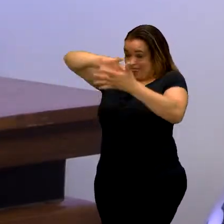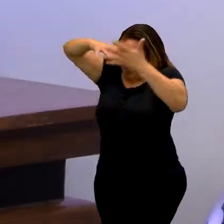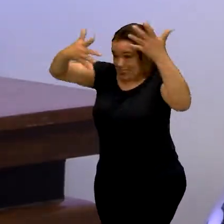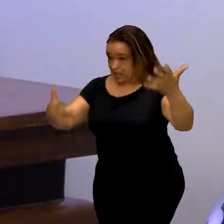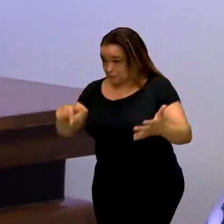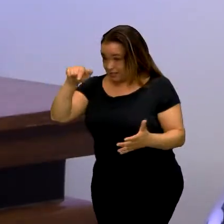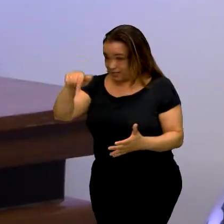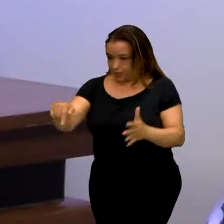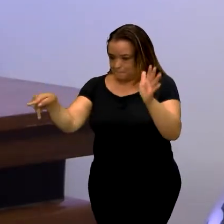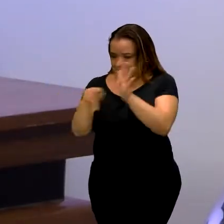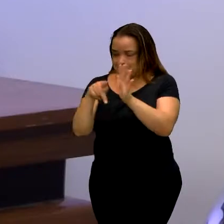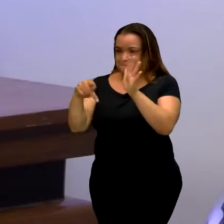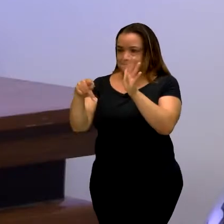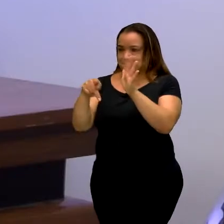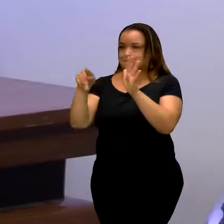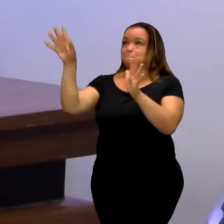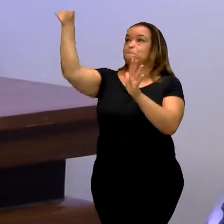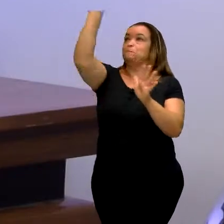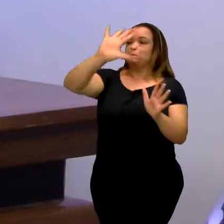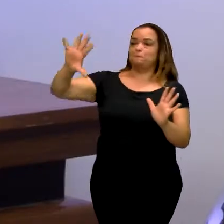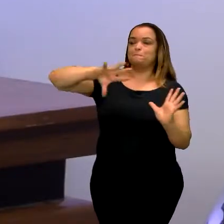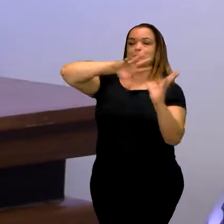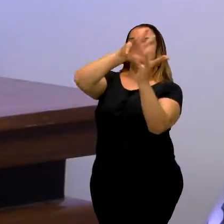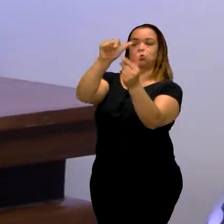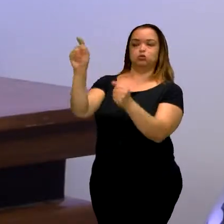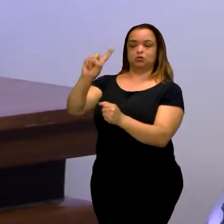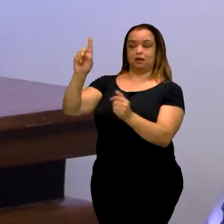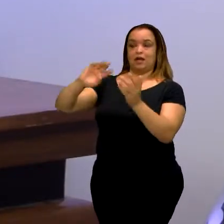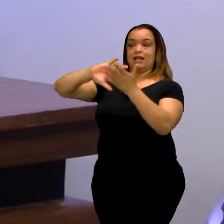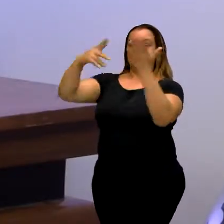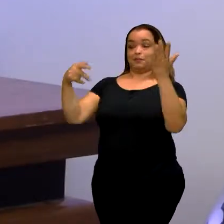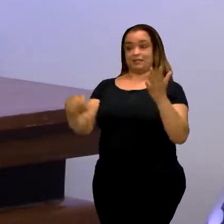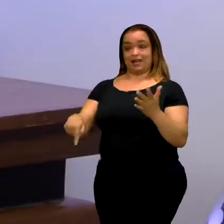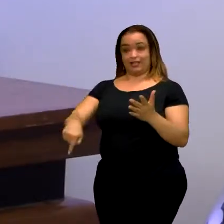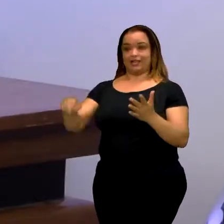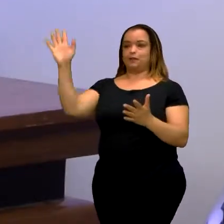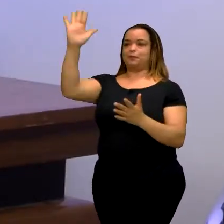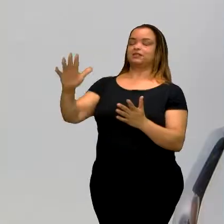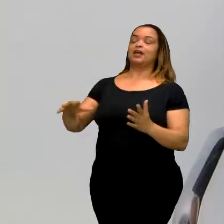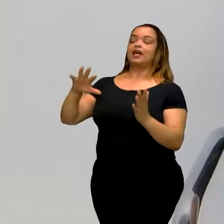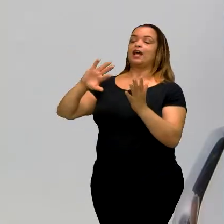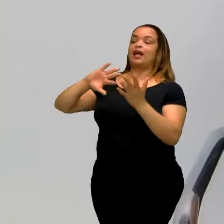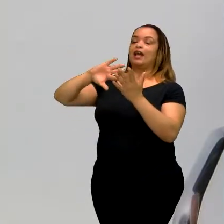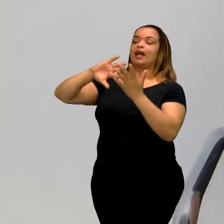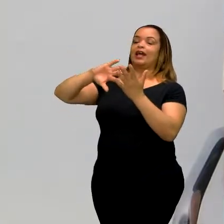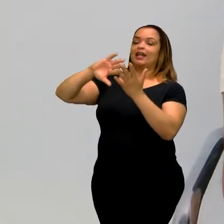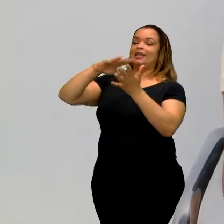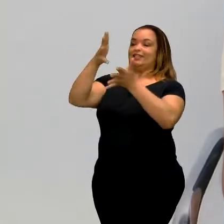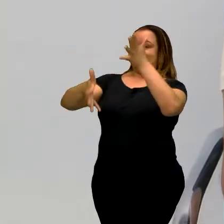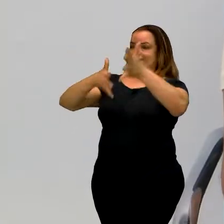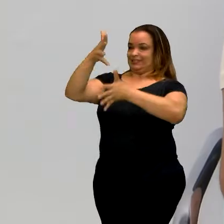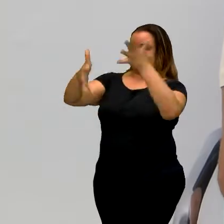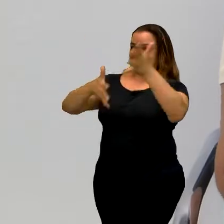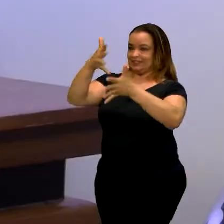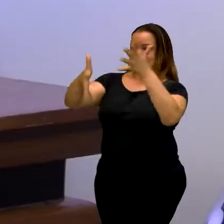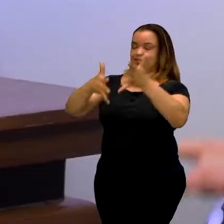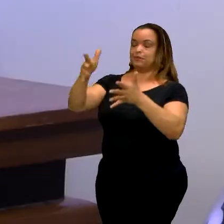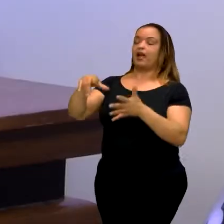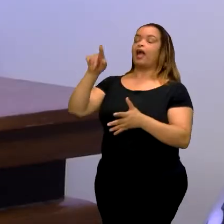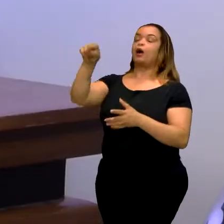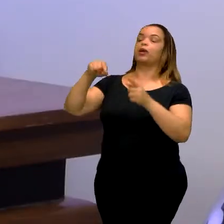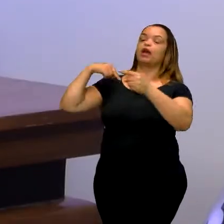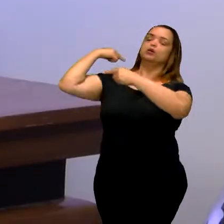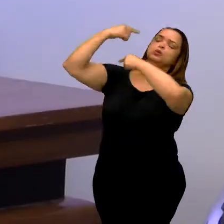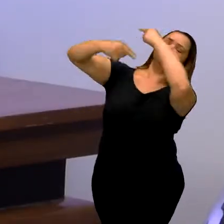A Libra é o de origem francesa. E a cada país... De origem francesa? Exato. A Libra? Isso. E ela foi